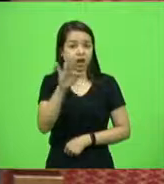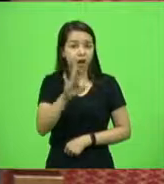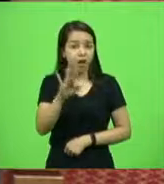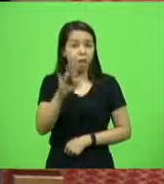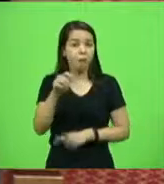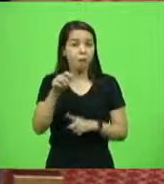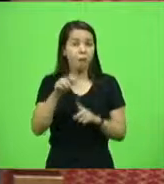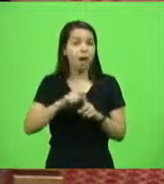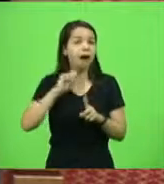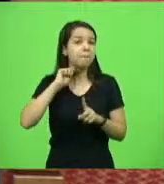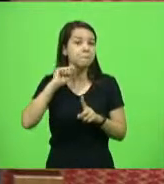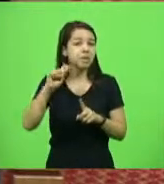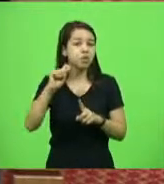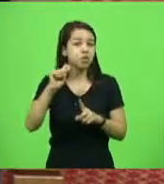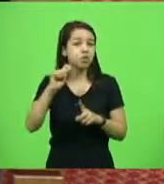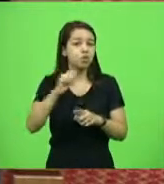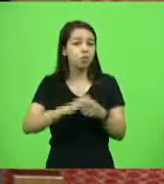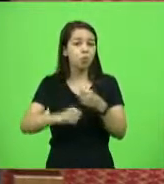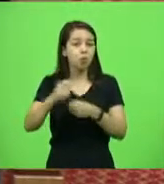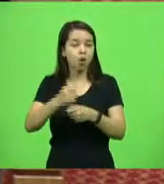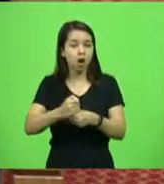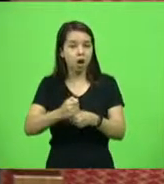Ele estava foragindo,